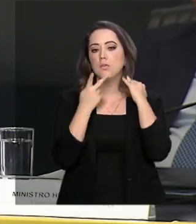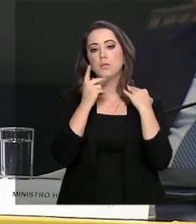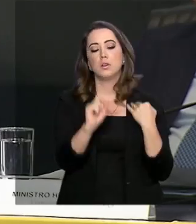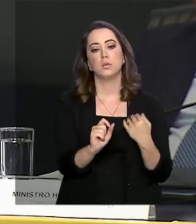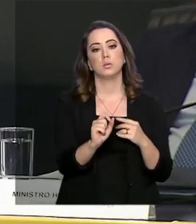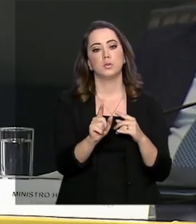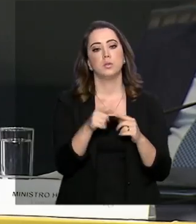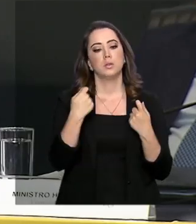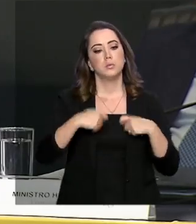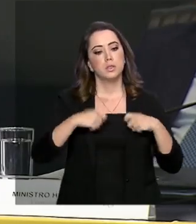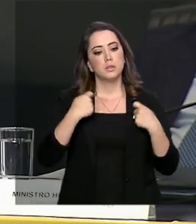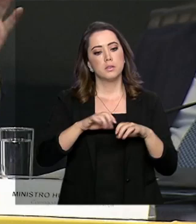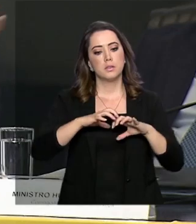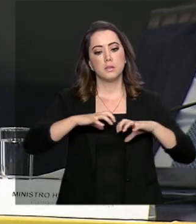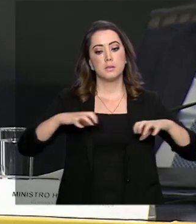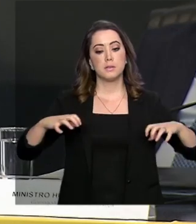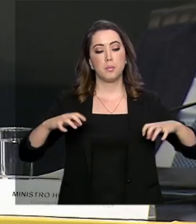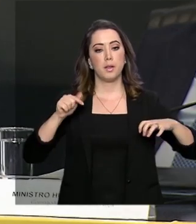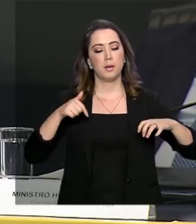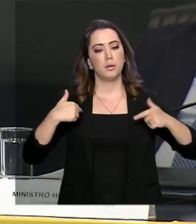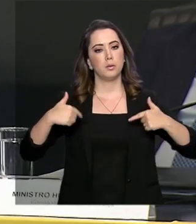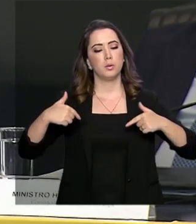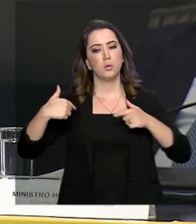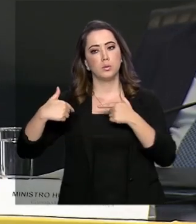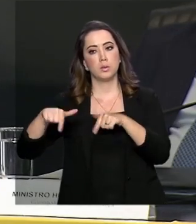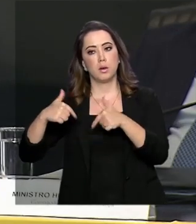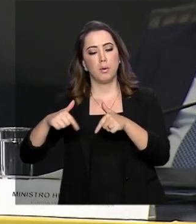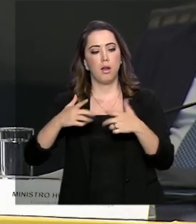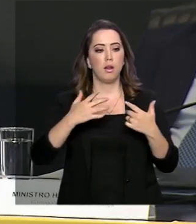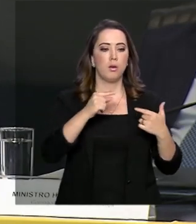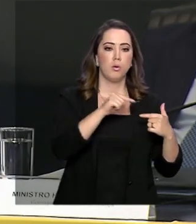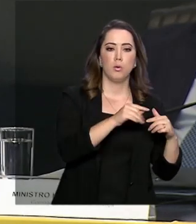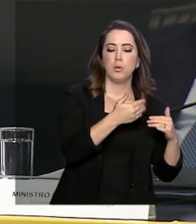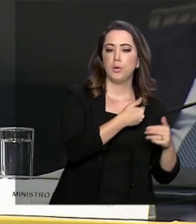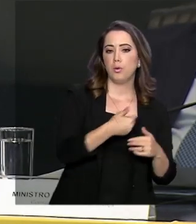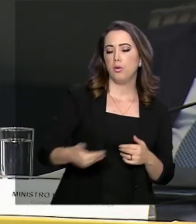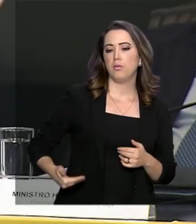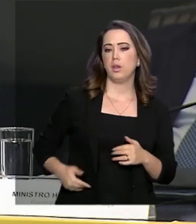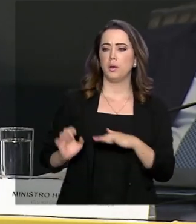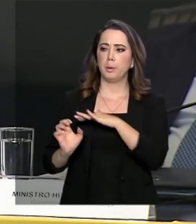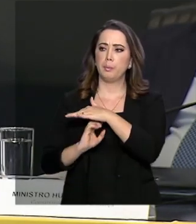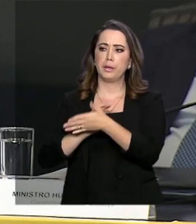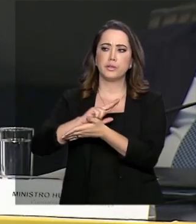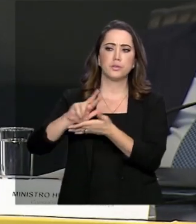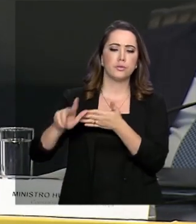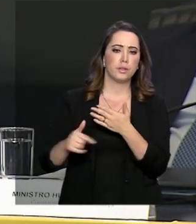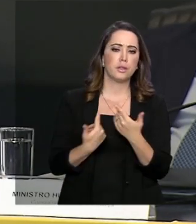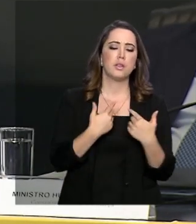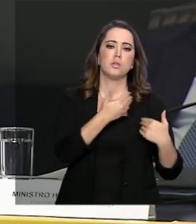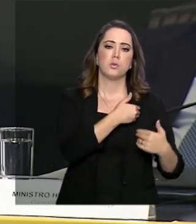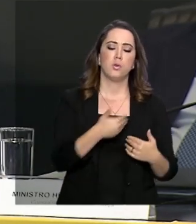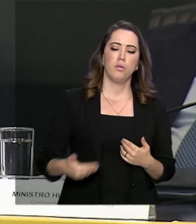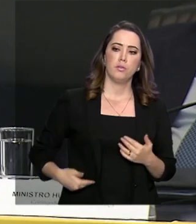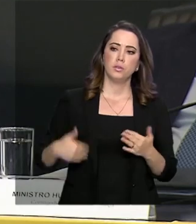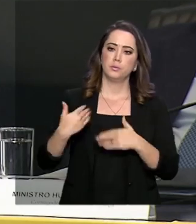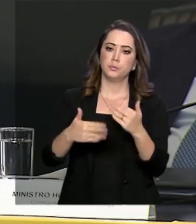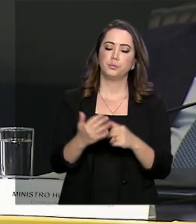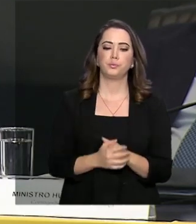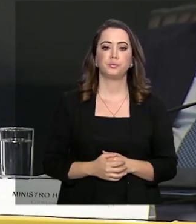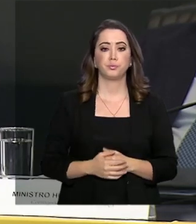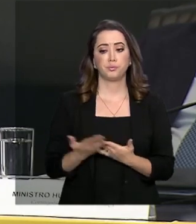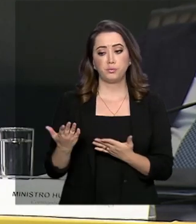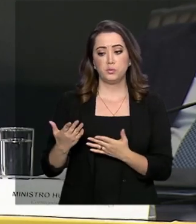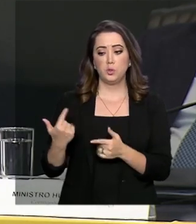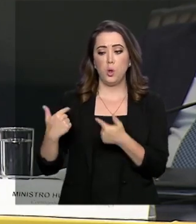afirmou que é preciso separar os papéis do mercado e do governo no desenvolvimento do país. Os mercados vão fazer o